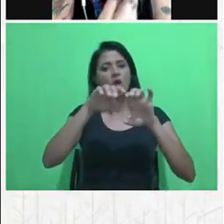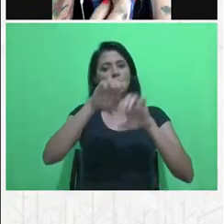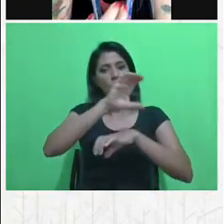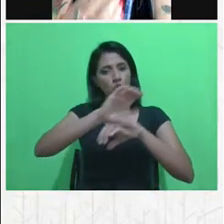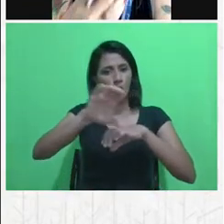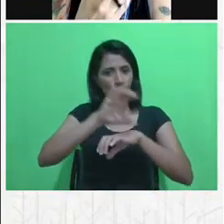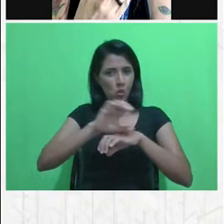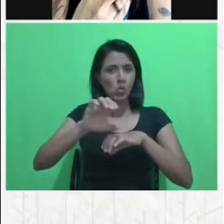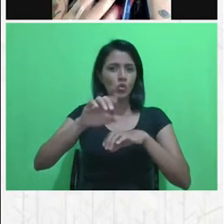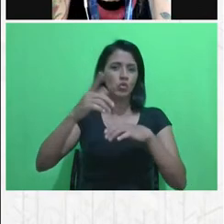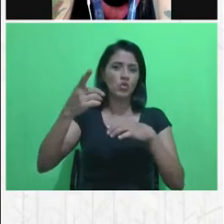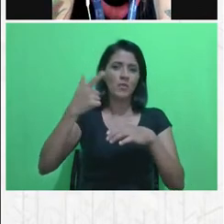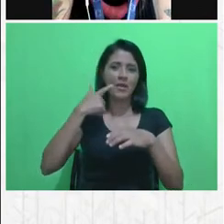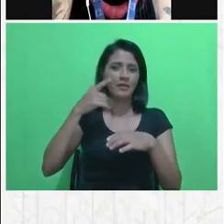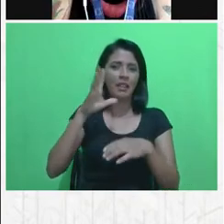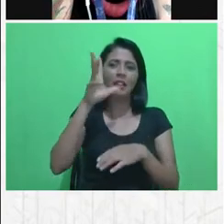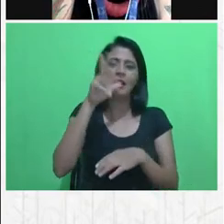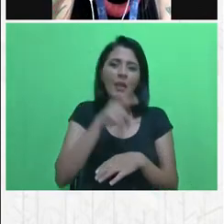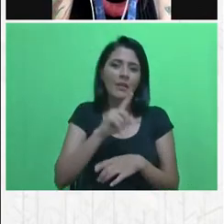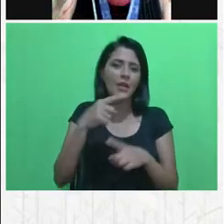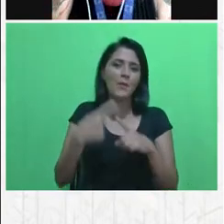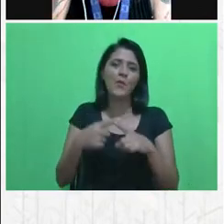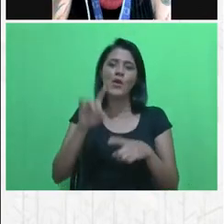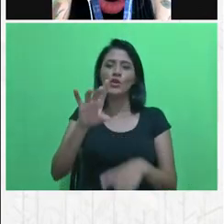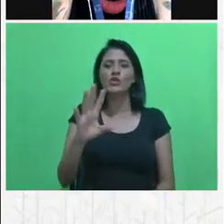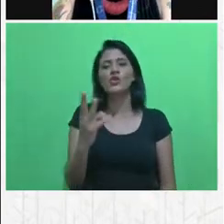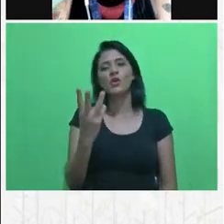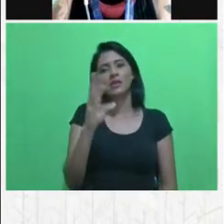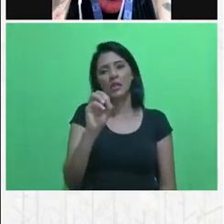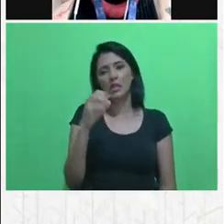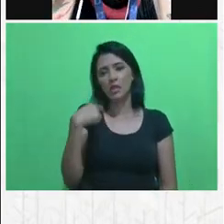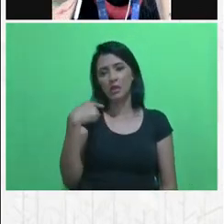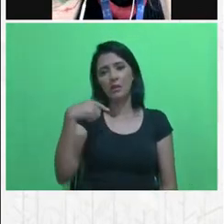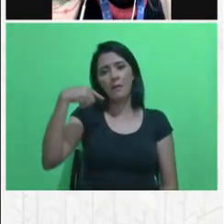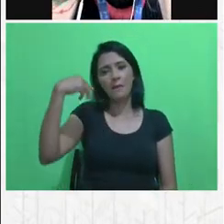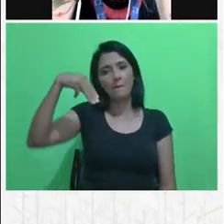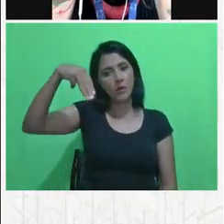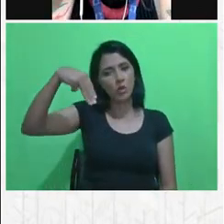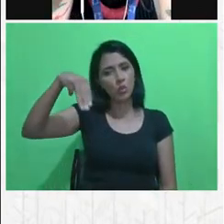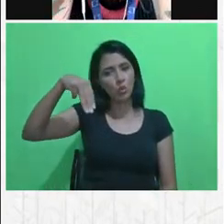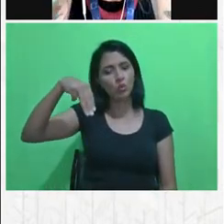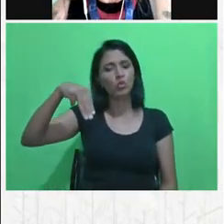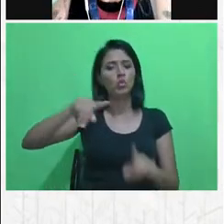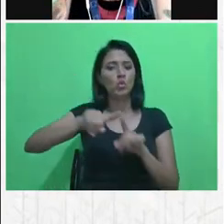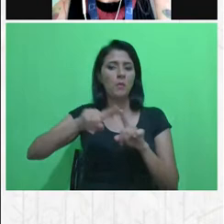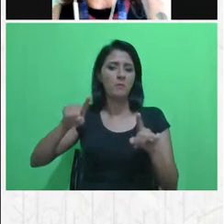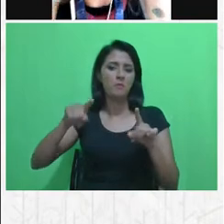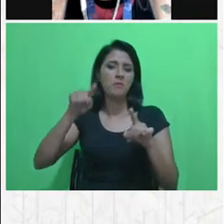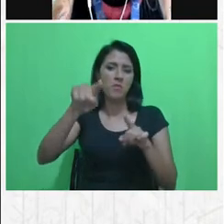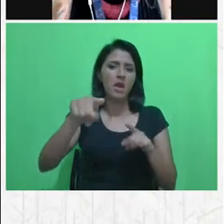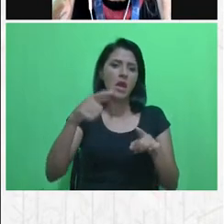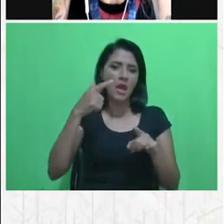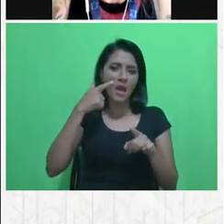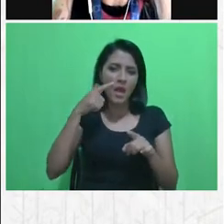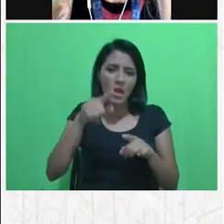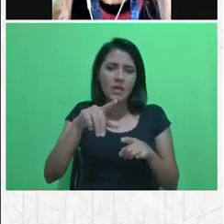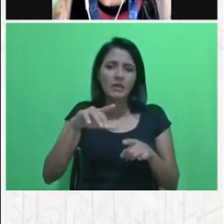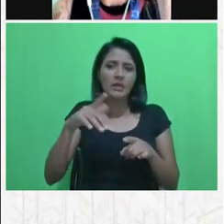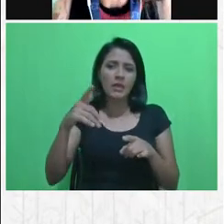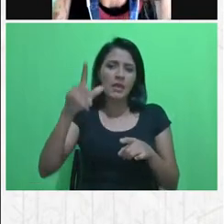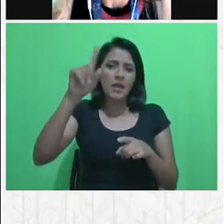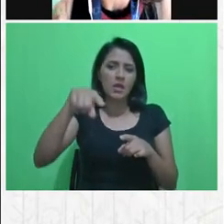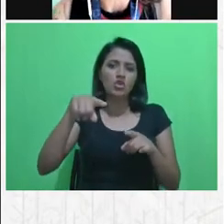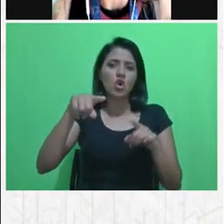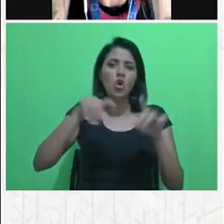a Ana disse que era só 30 minutos, mas se você descer, vai ser só da estrutura do